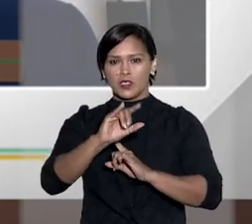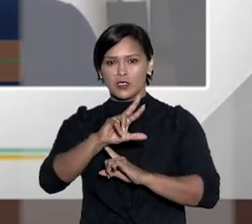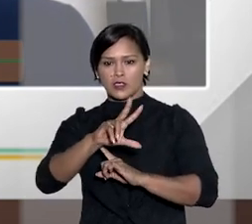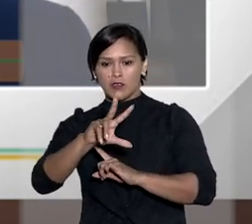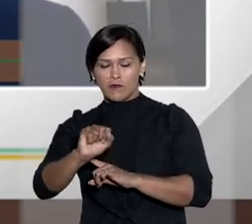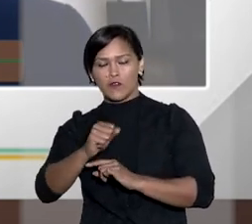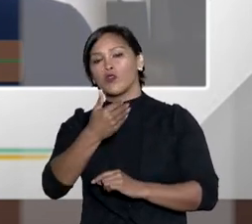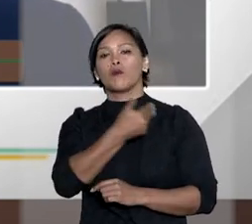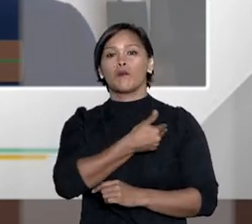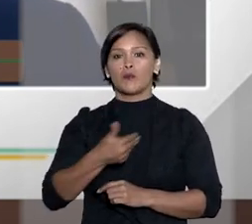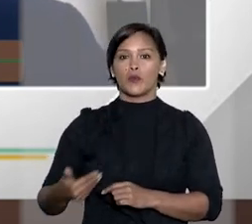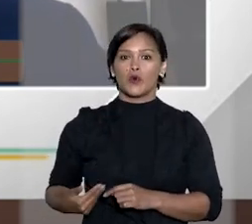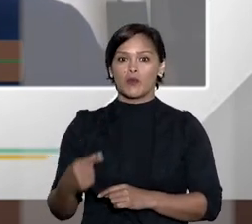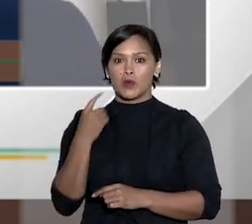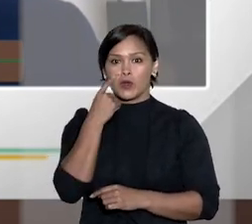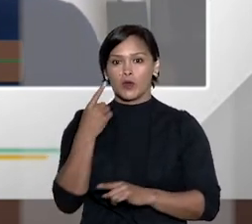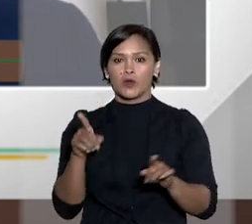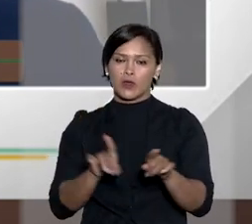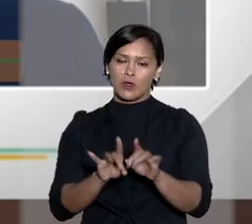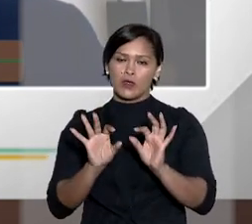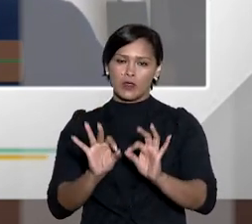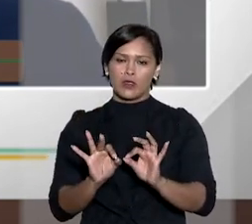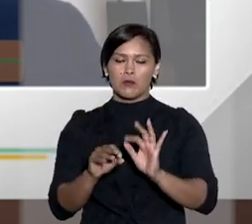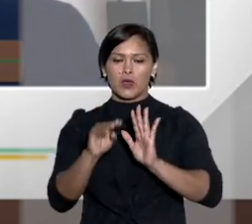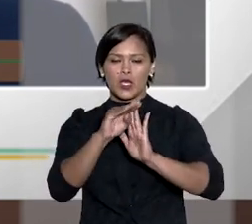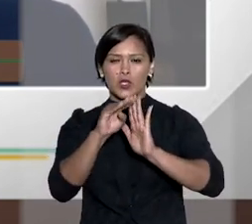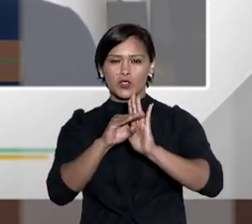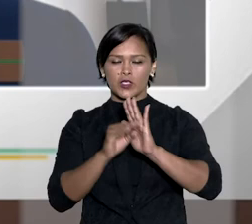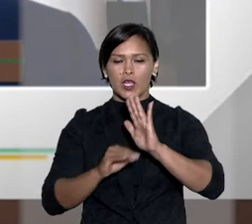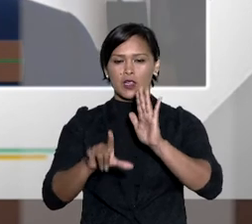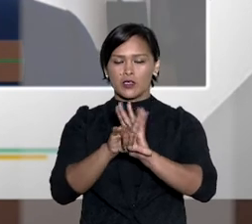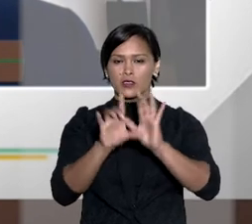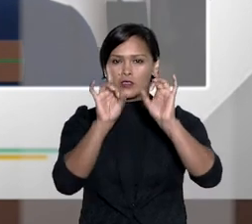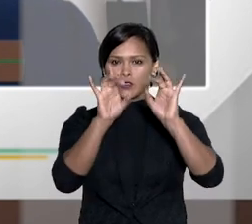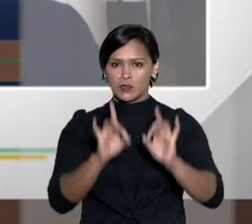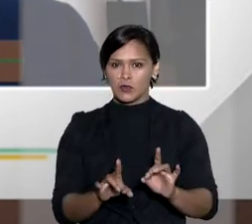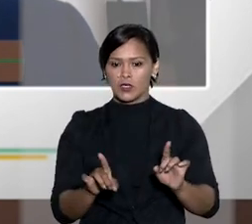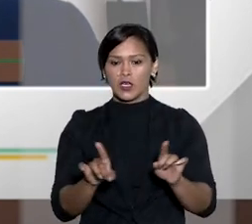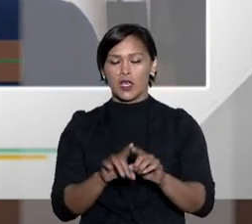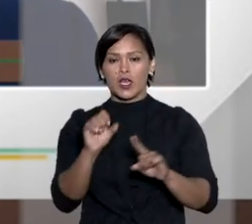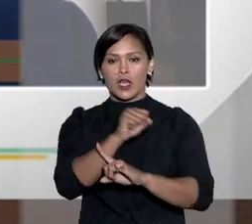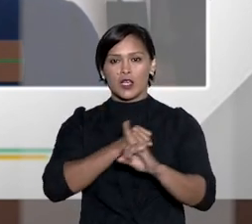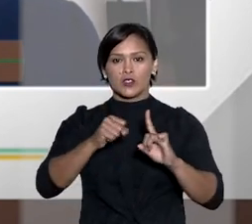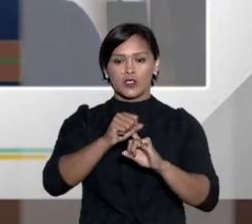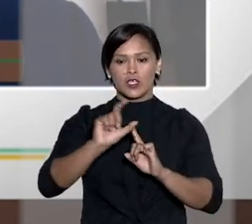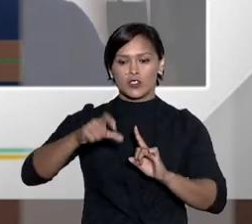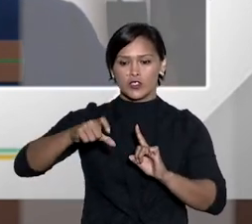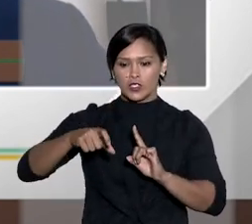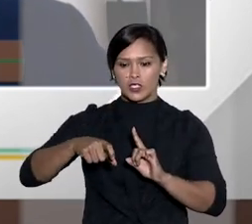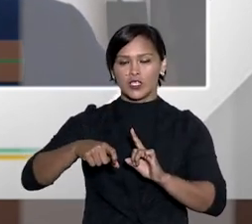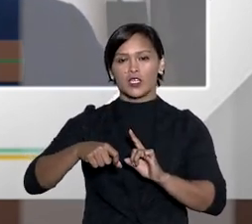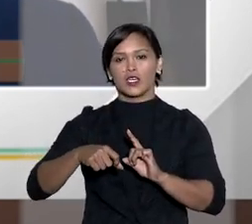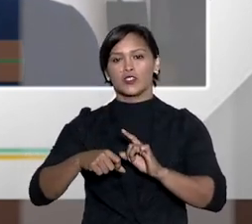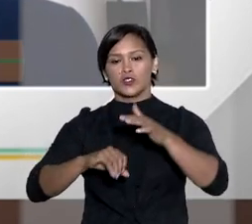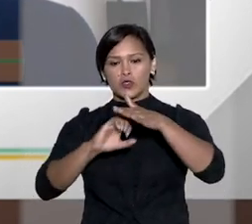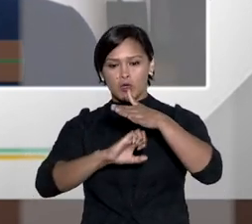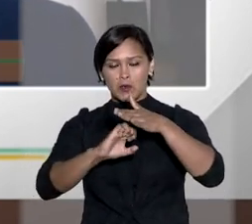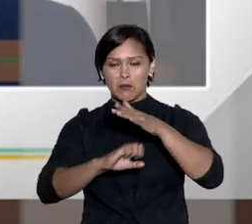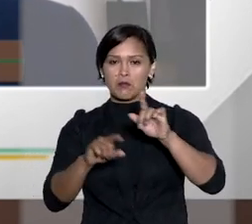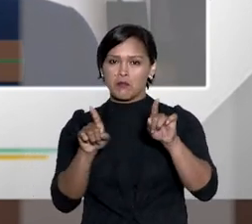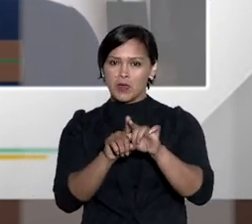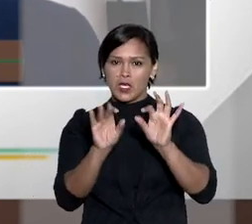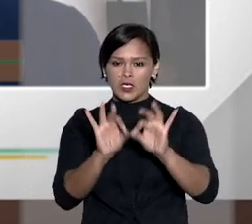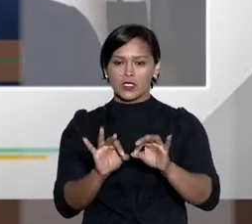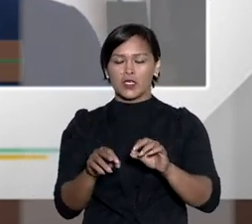organização de sociedade civil de interesse público também nos termos da legislação específica as